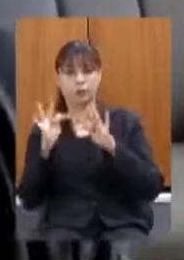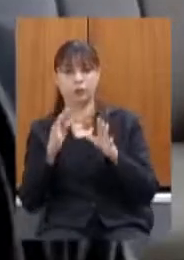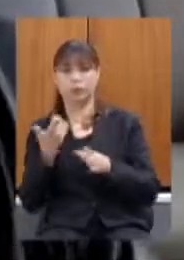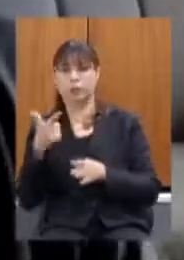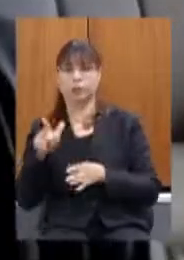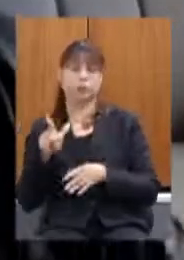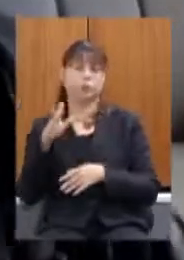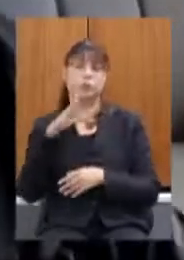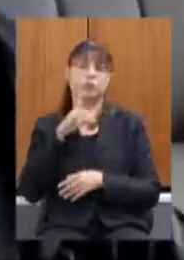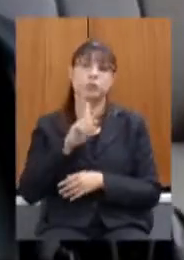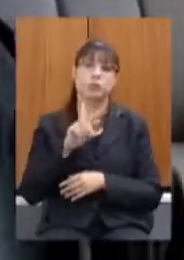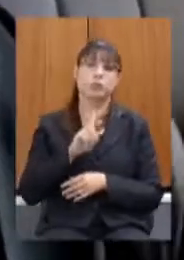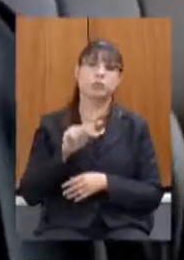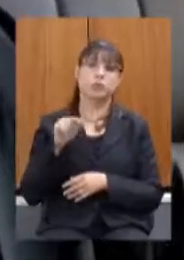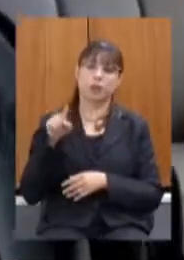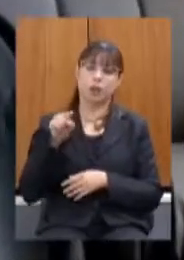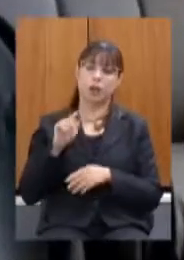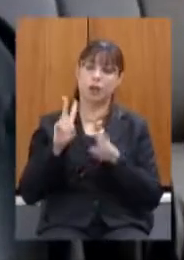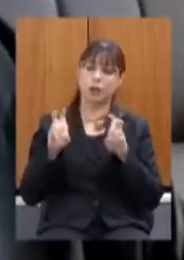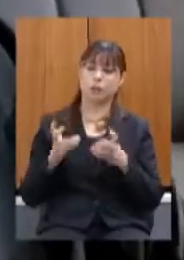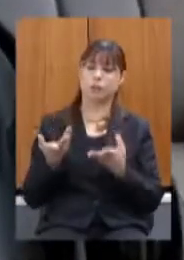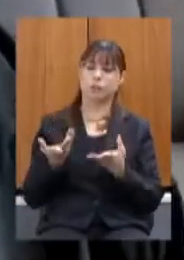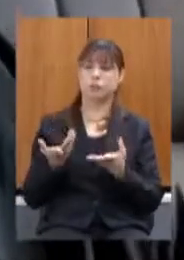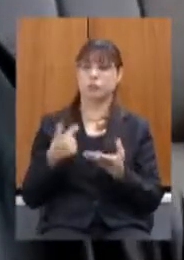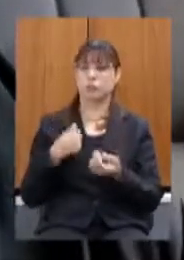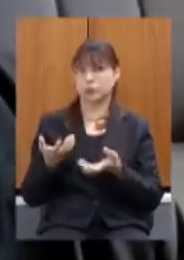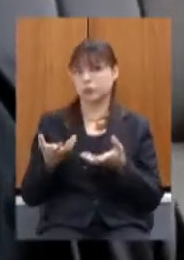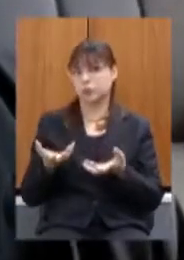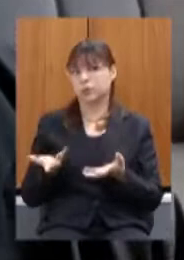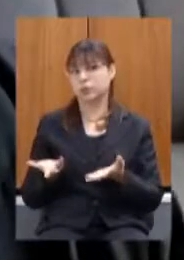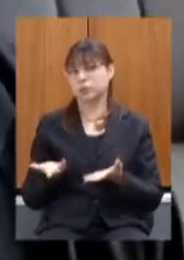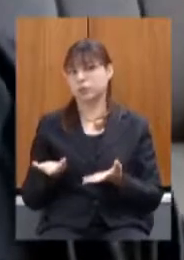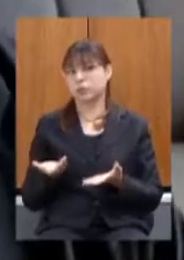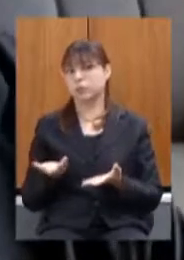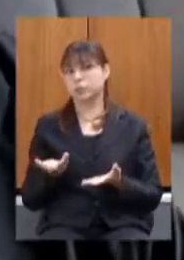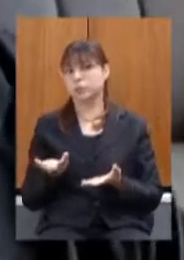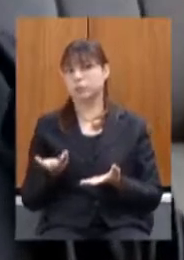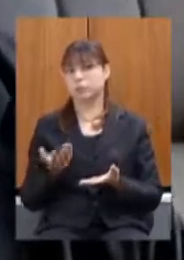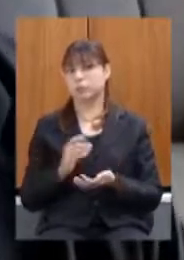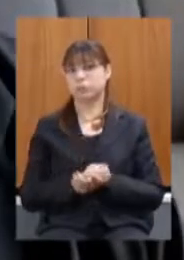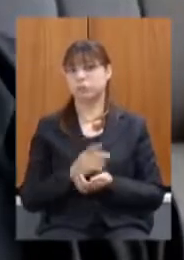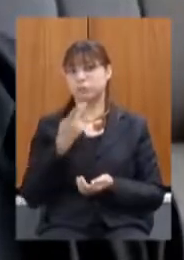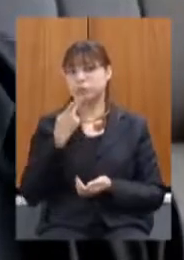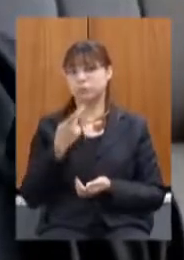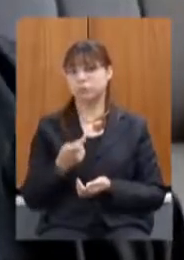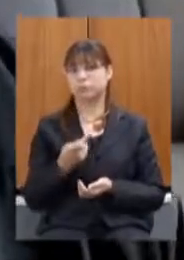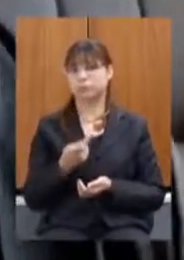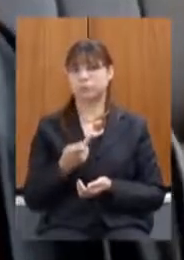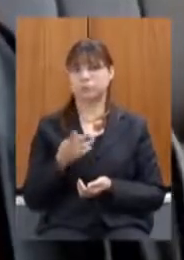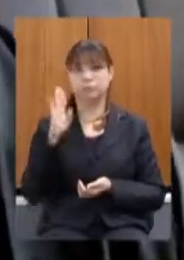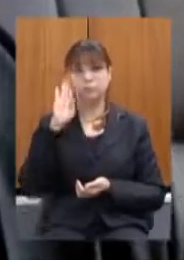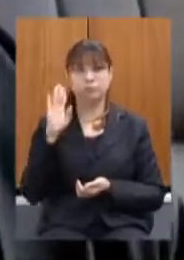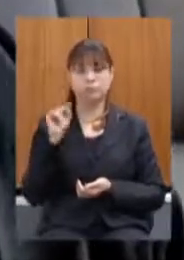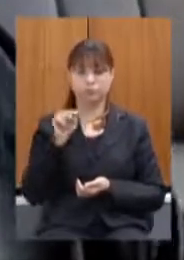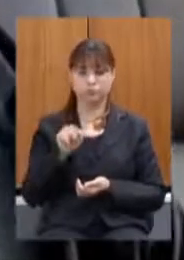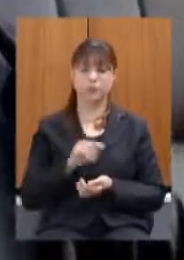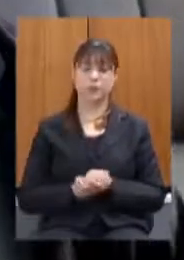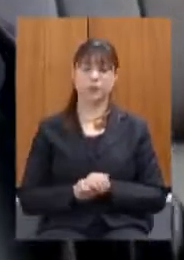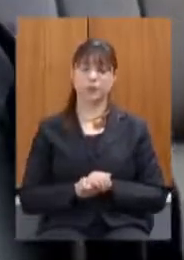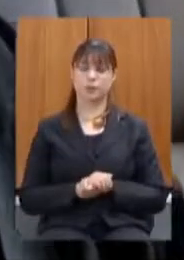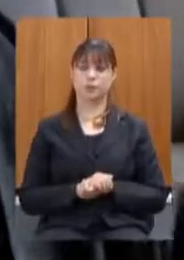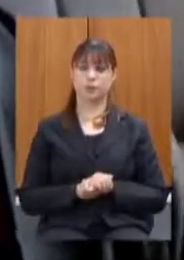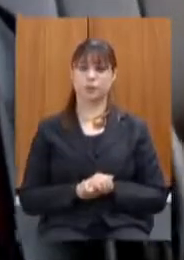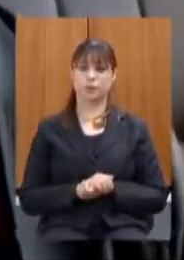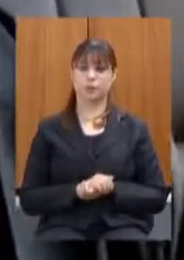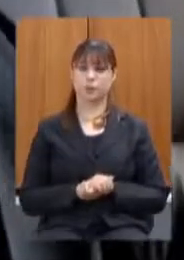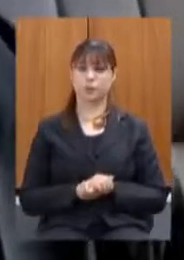tocado assim muito a passar mas eu queria é é enfatizar muito é esse ponto né o